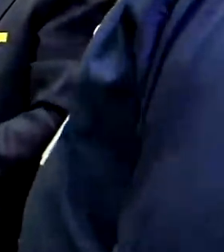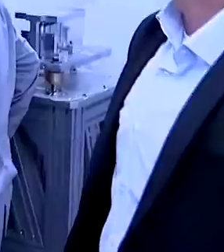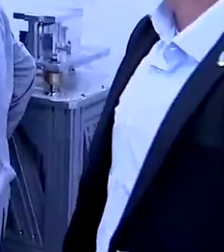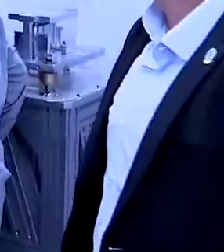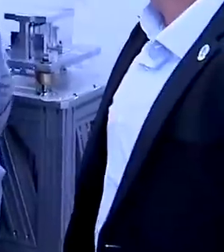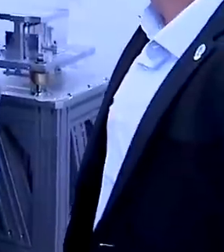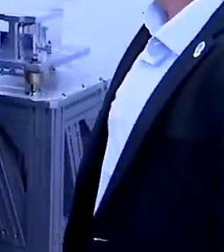Transcrição Negri